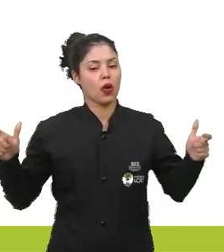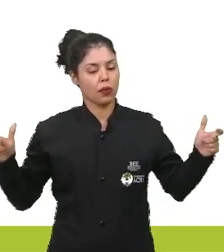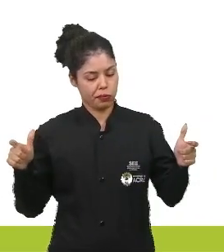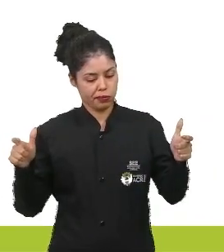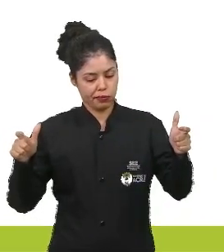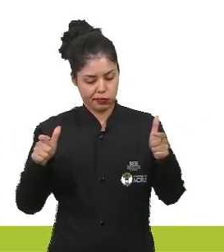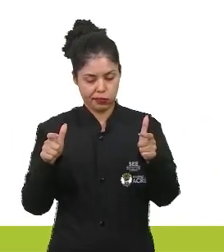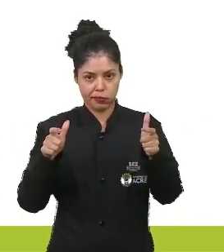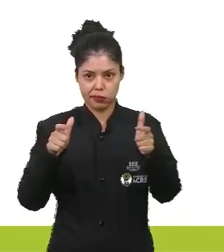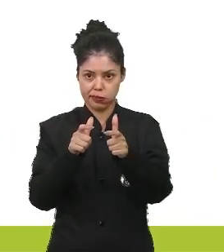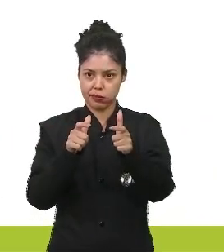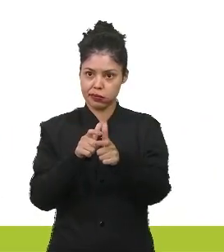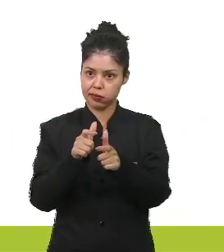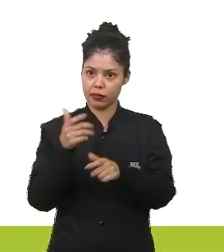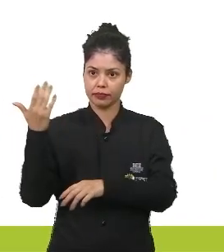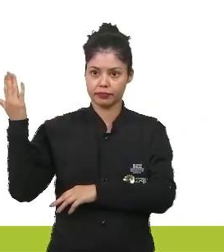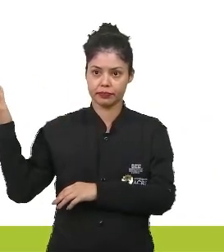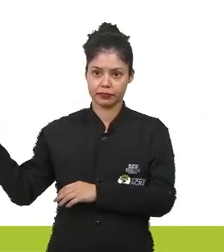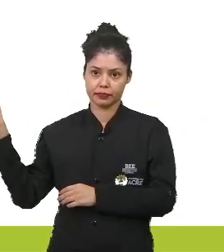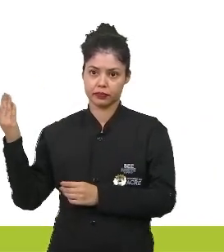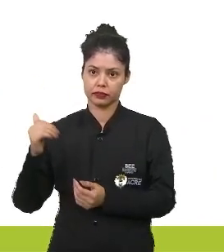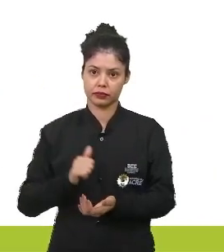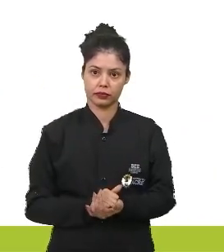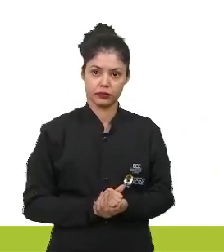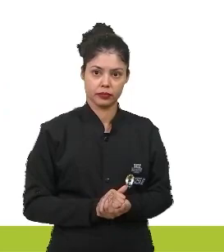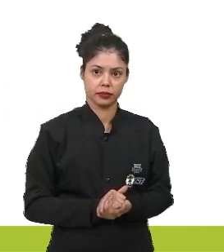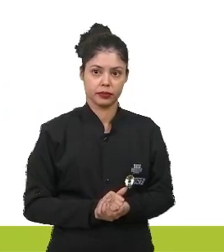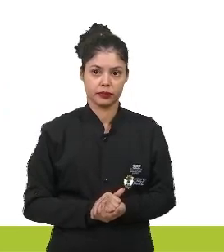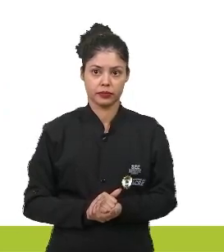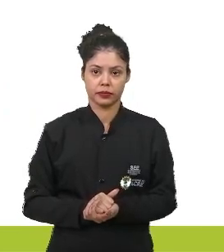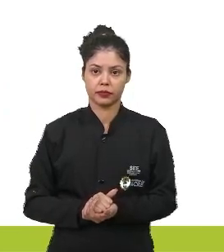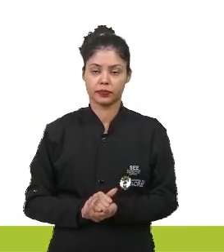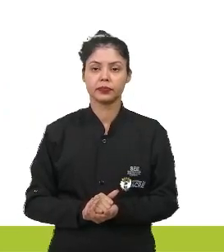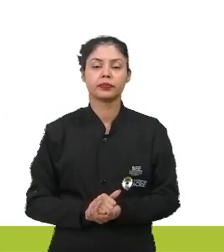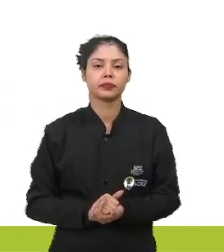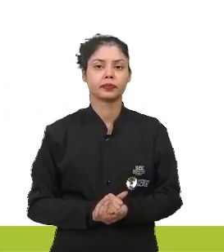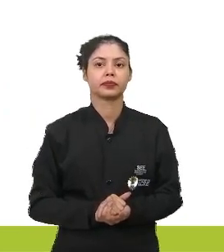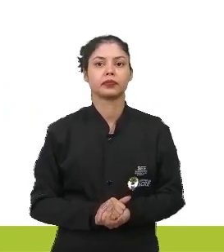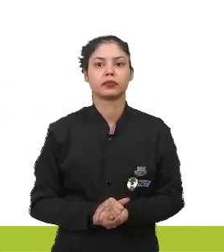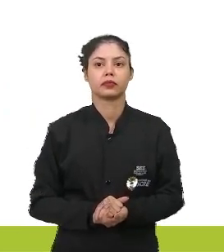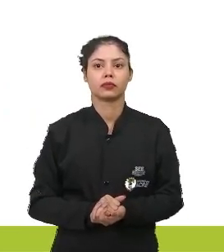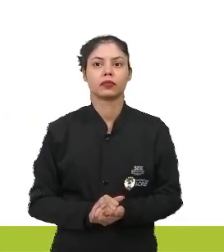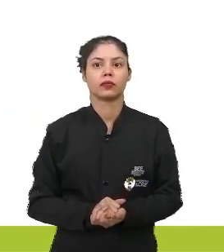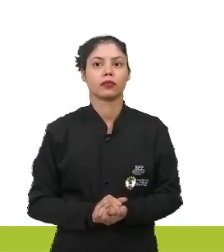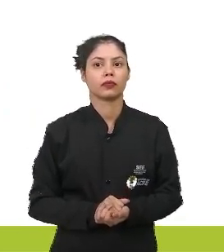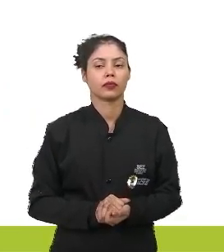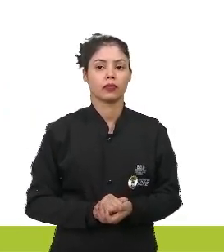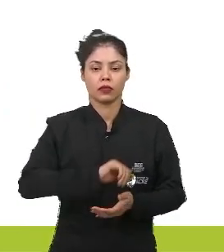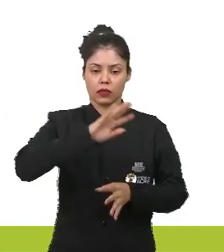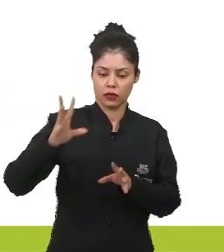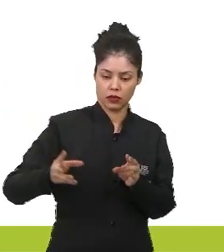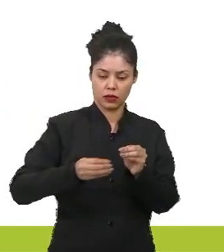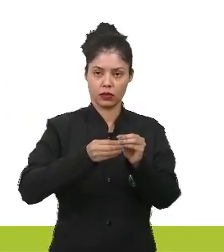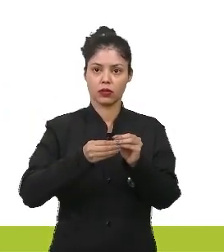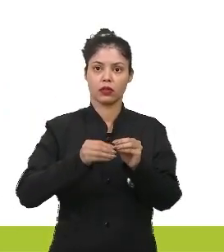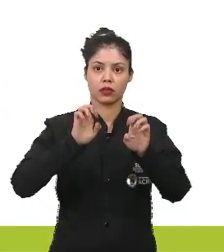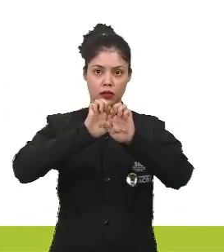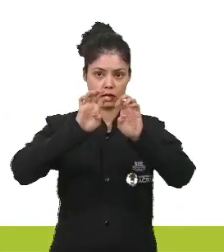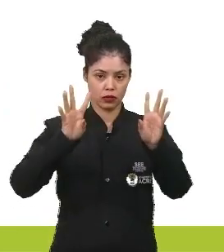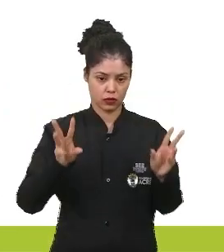Reparem aqui nesse esqueminha aqui, tá? A complexidade do